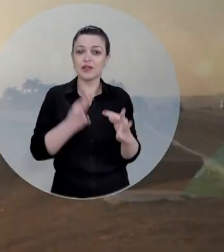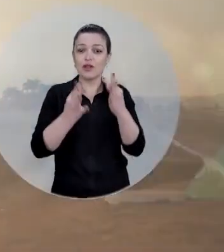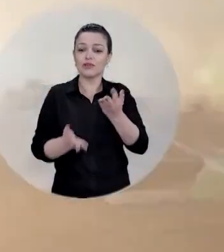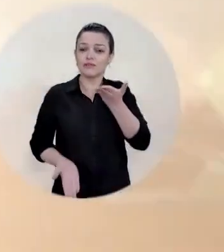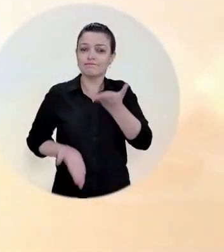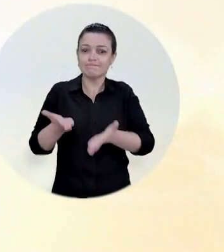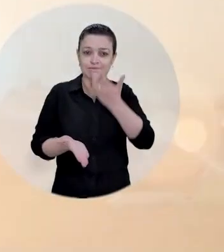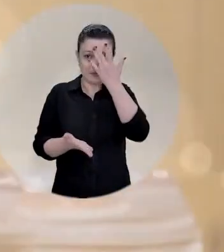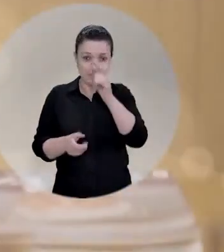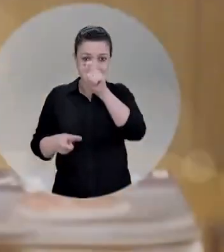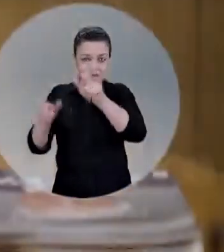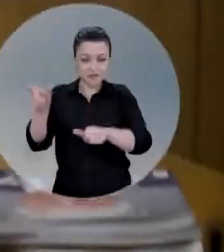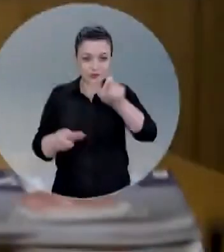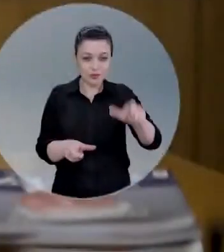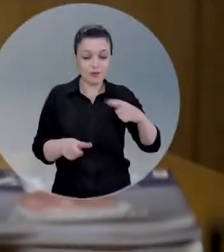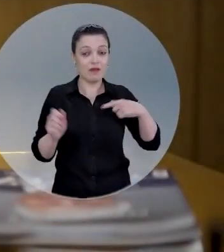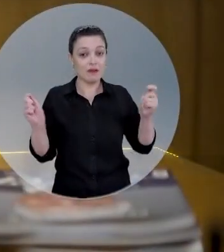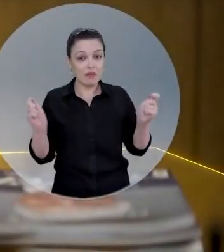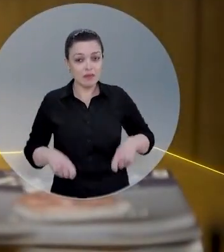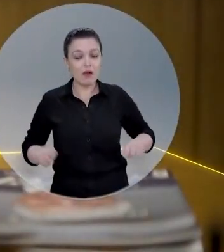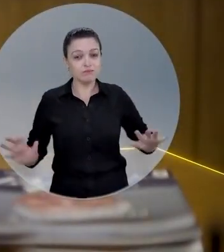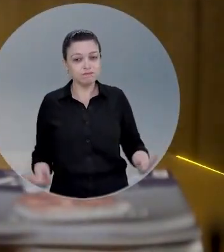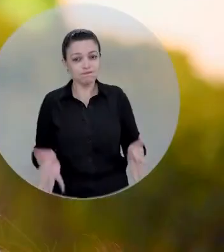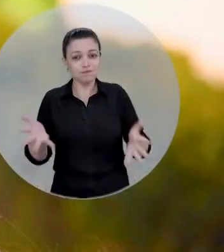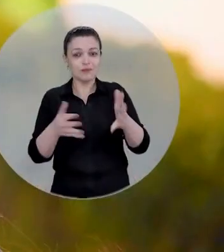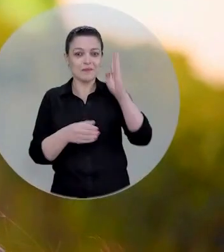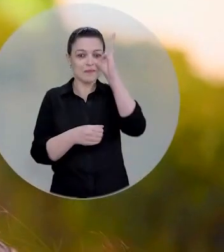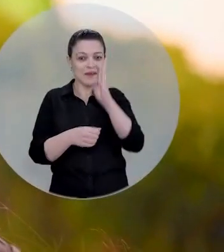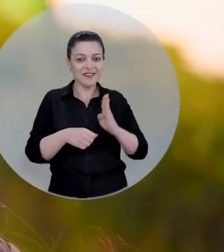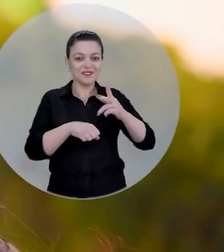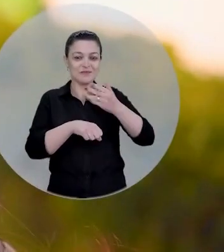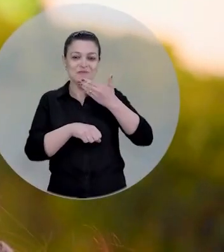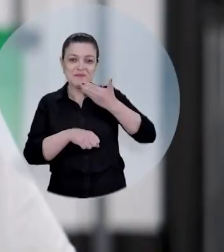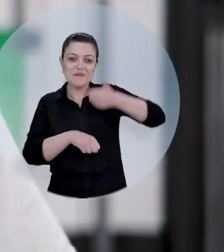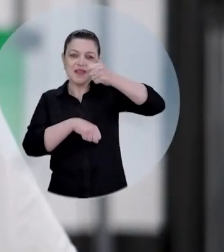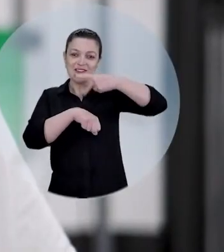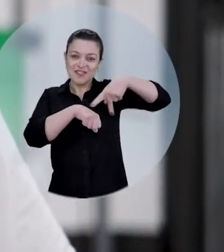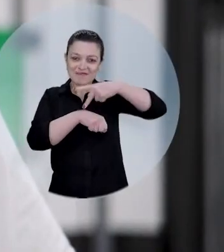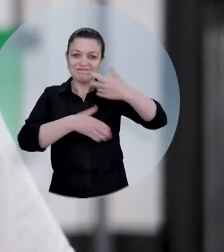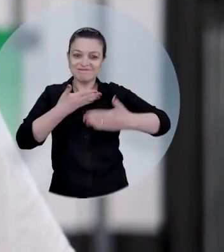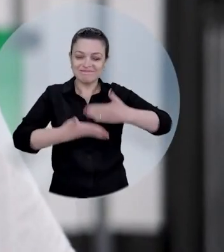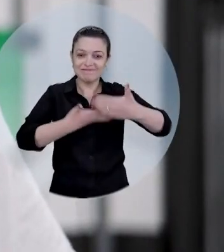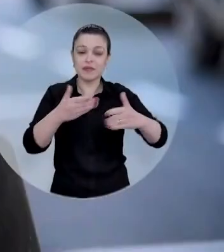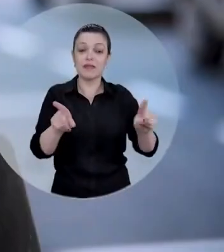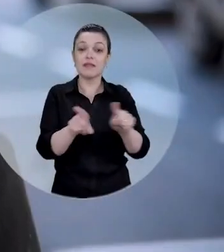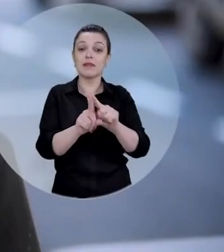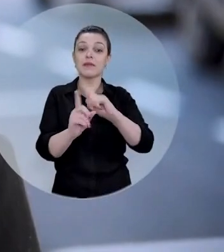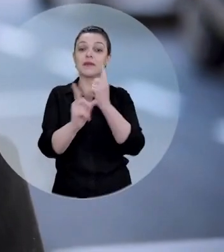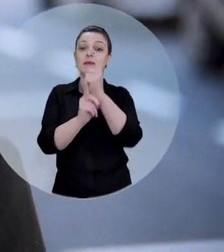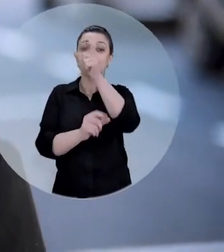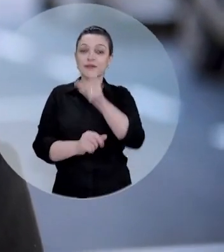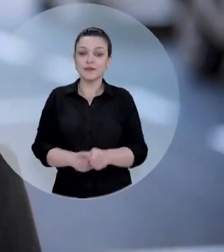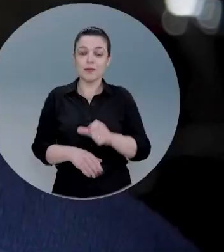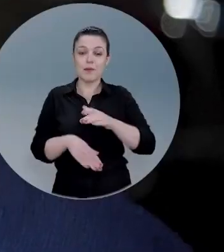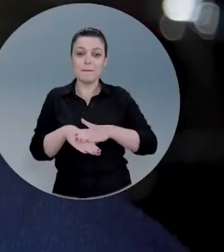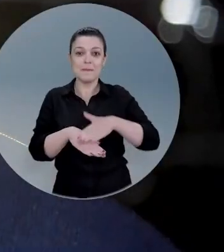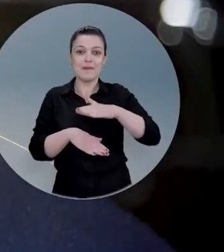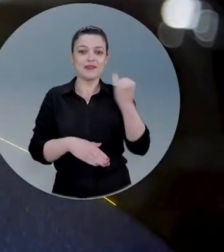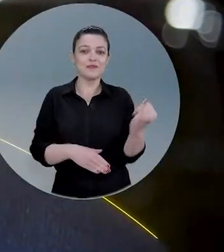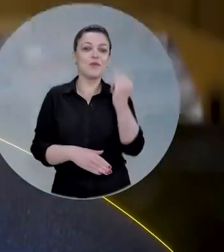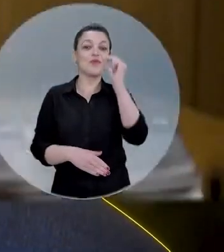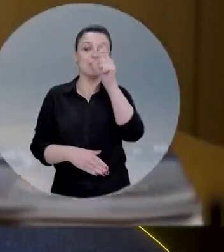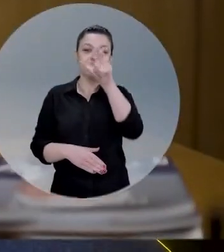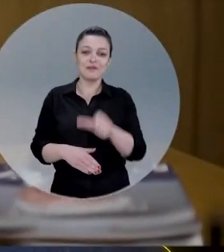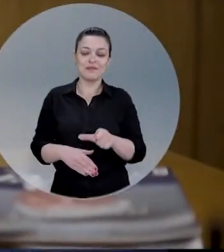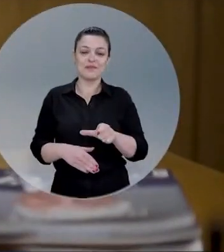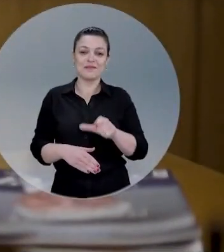serviço das pessoas. Vou plantar pro Brasil colher. Por fim, andando por aí, conheci bem a pessoa mais importante desse país, o